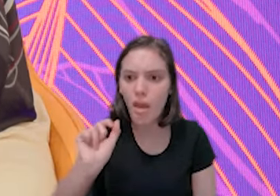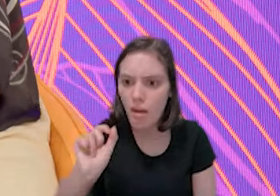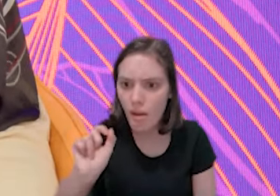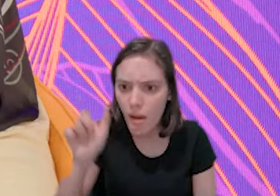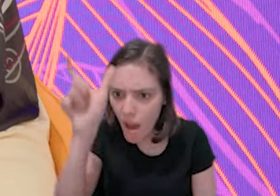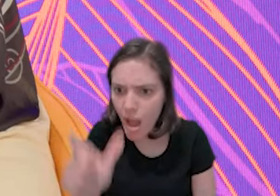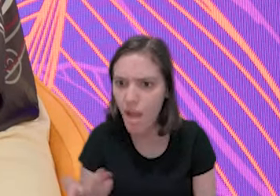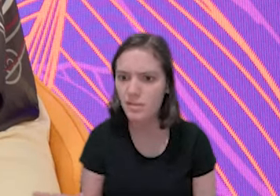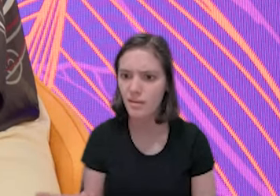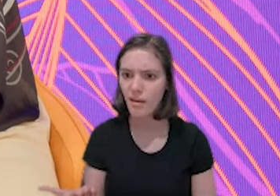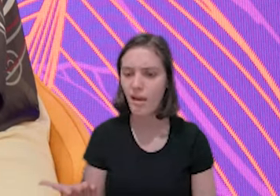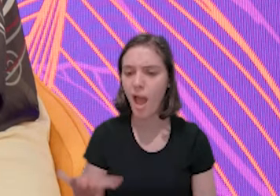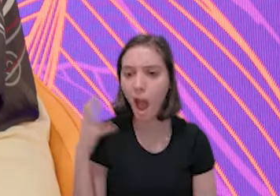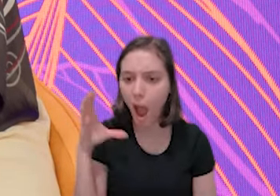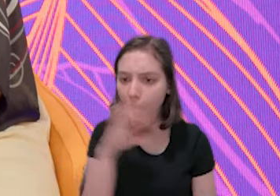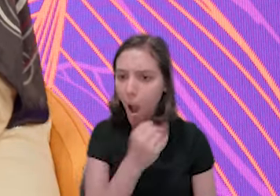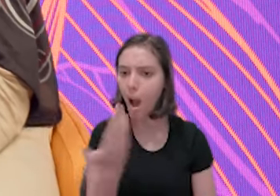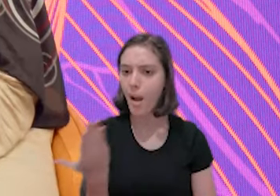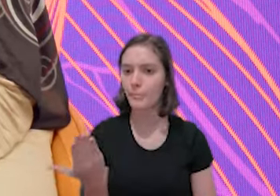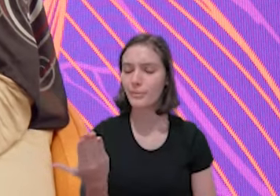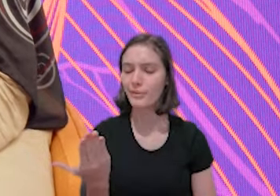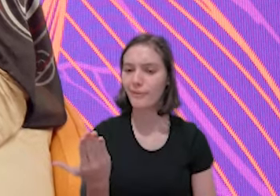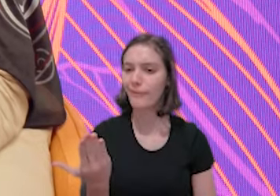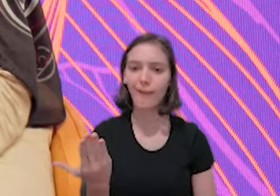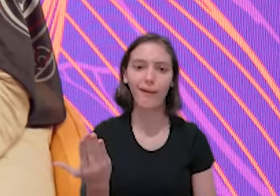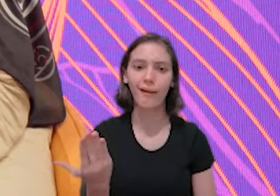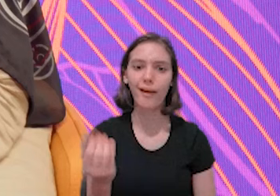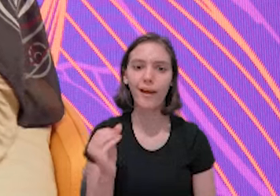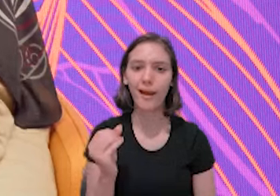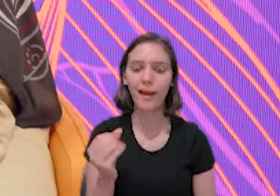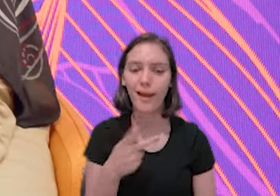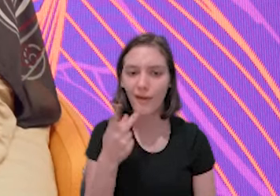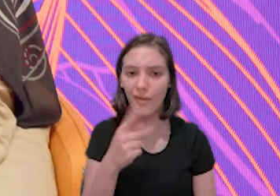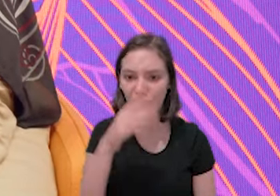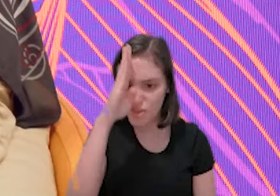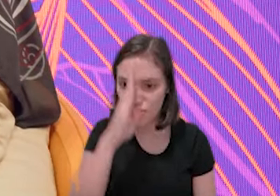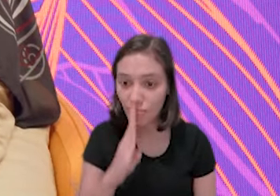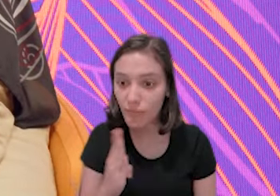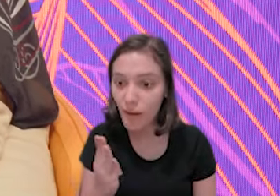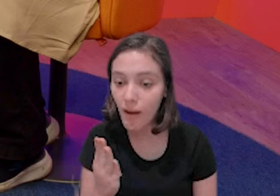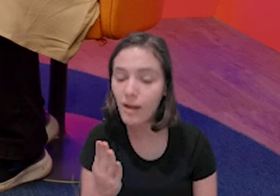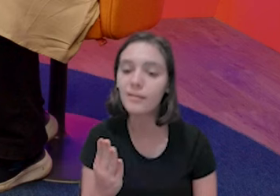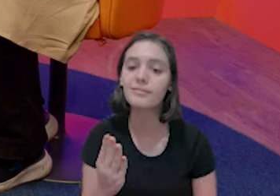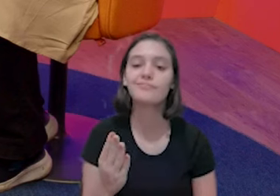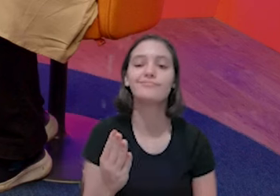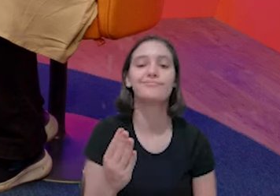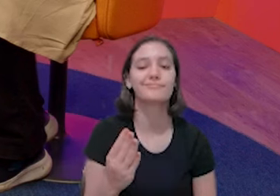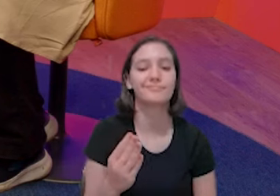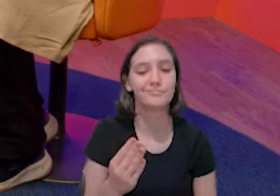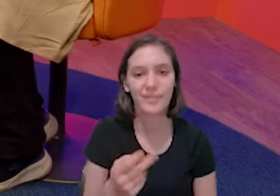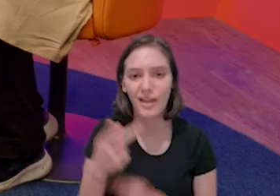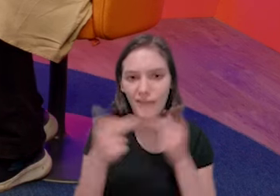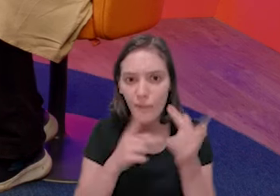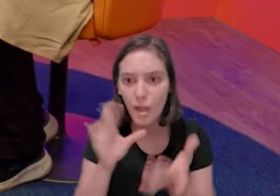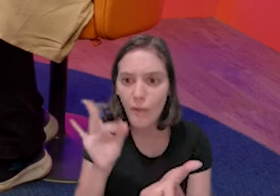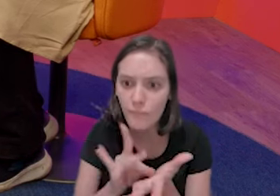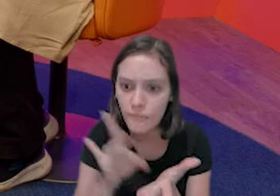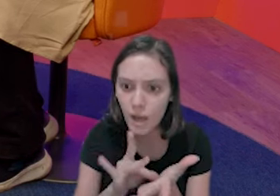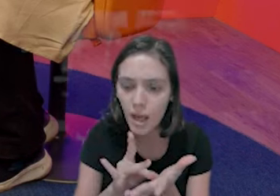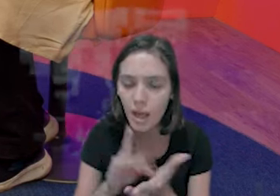Eu olhei, eu falei, e se? Foi rápido, só 20 minutos. rápido e de graça. Sim, de graça.